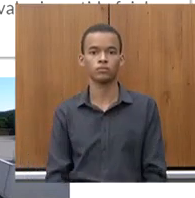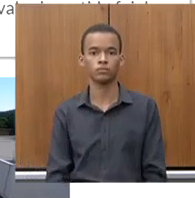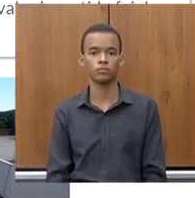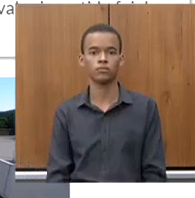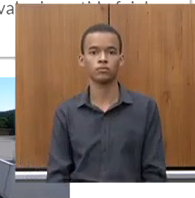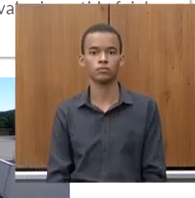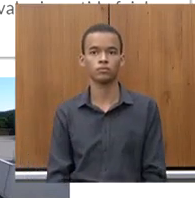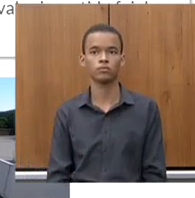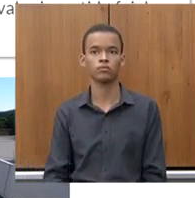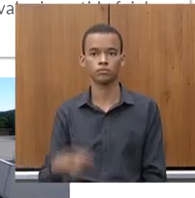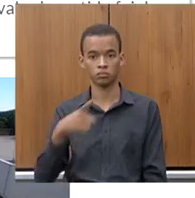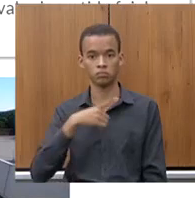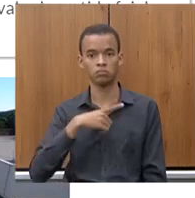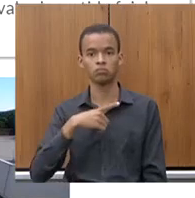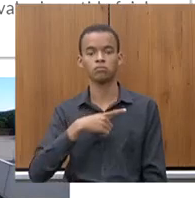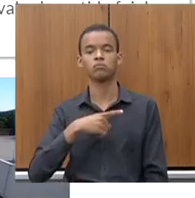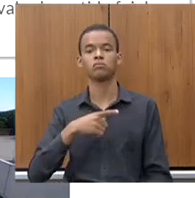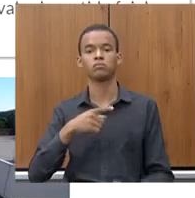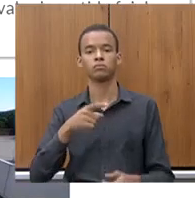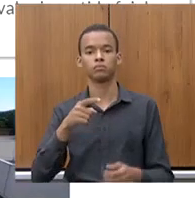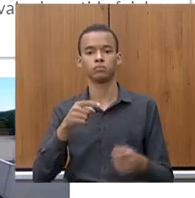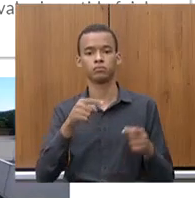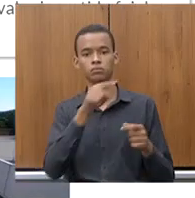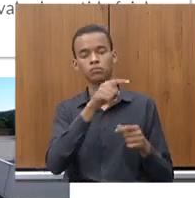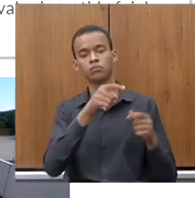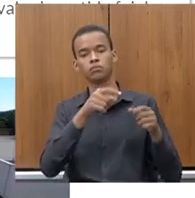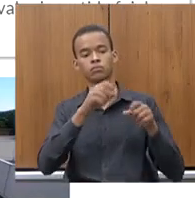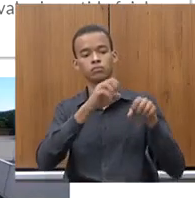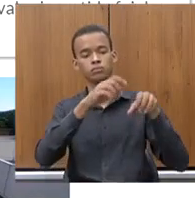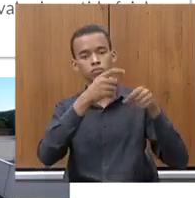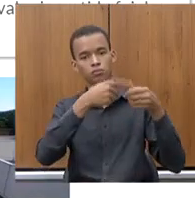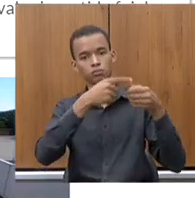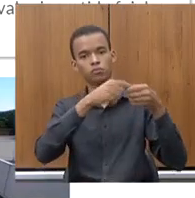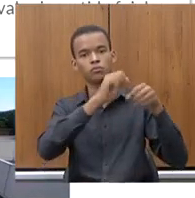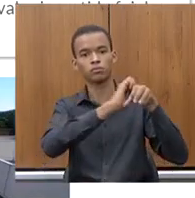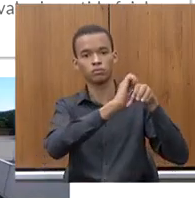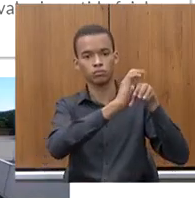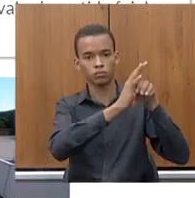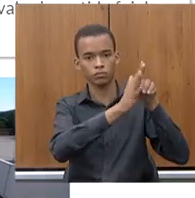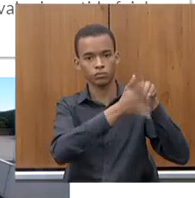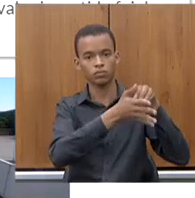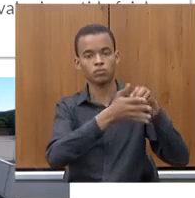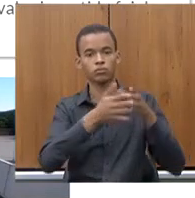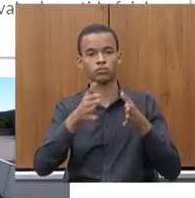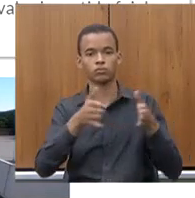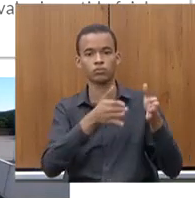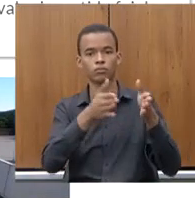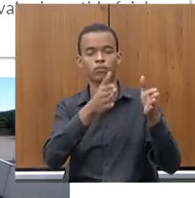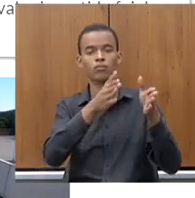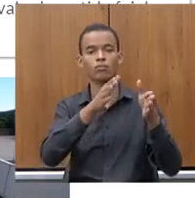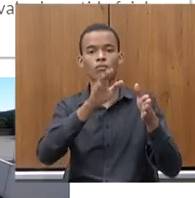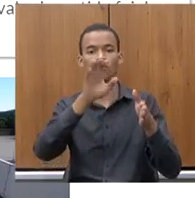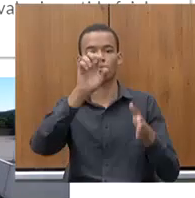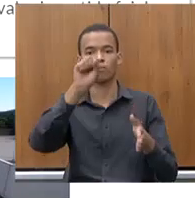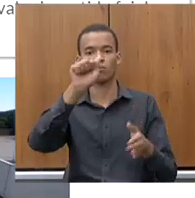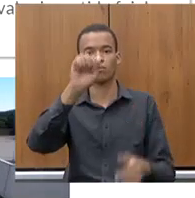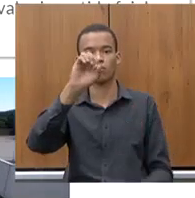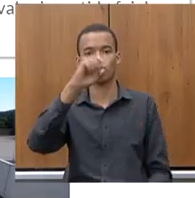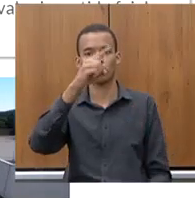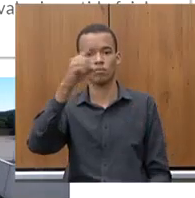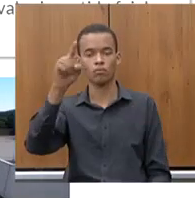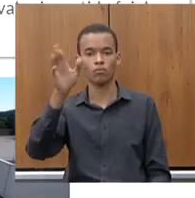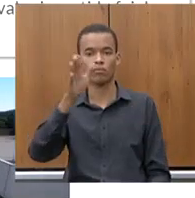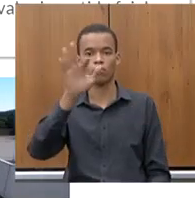São Francisco em Montes Claros. Duas coisas eram certas aqui no Brasil. o